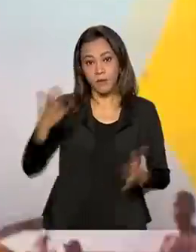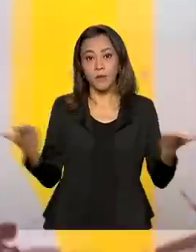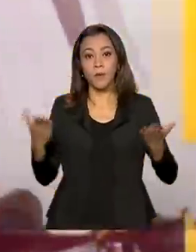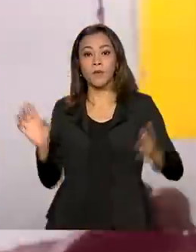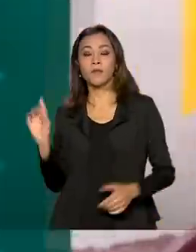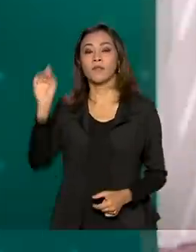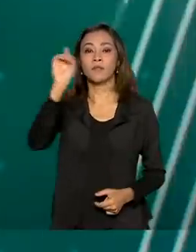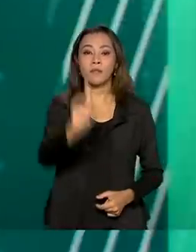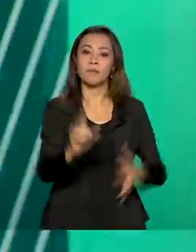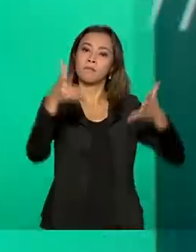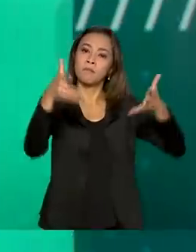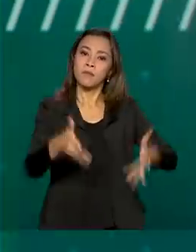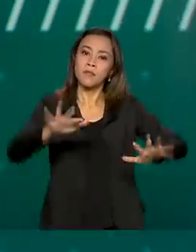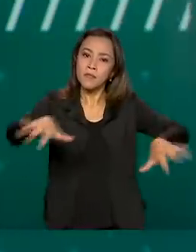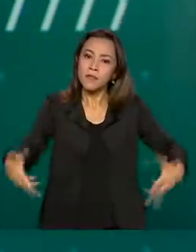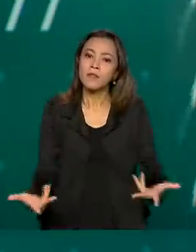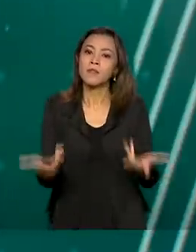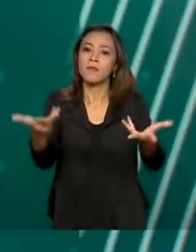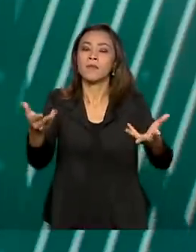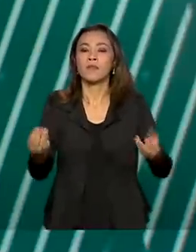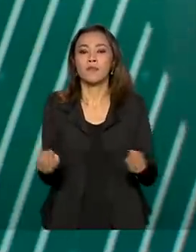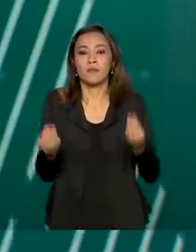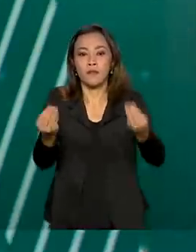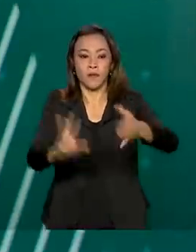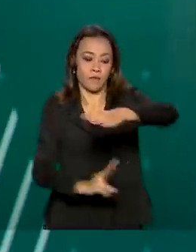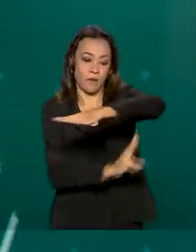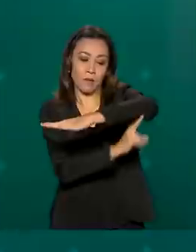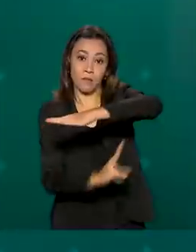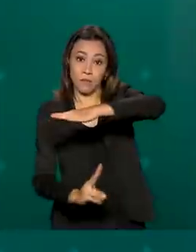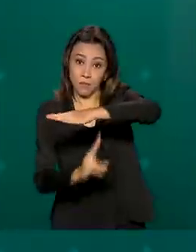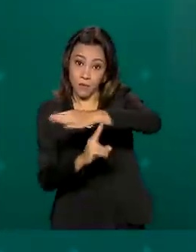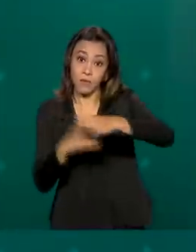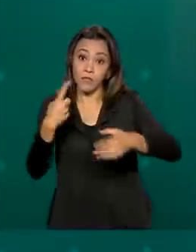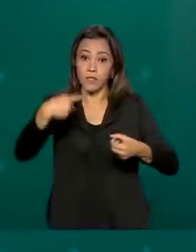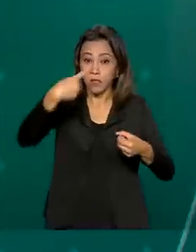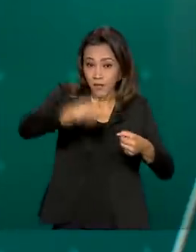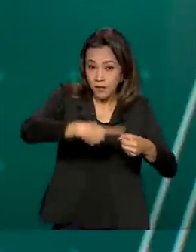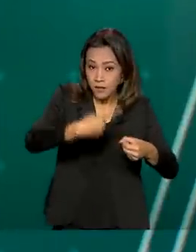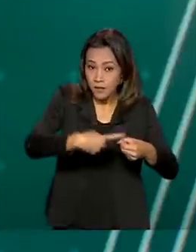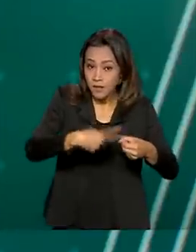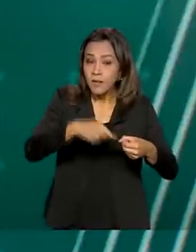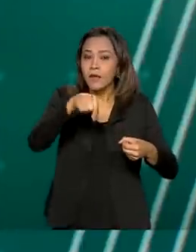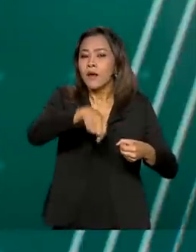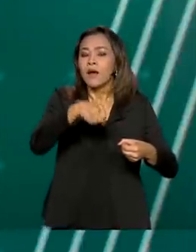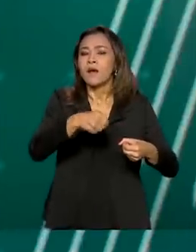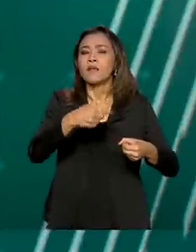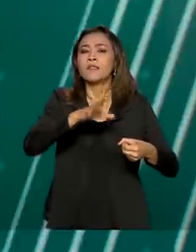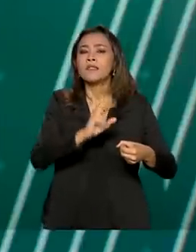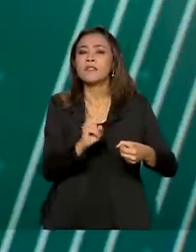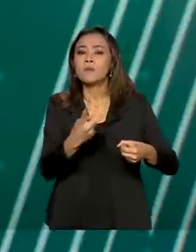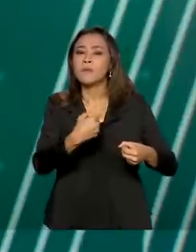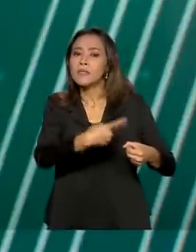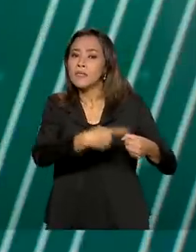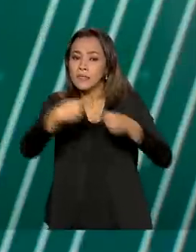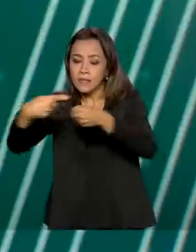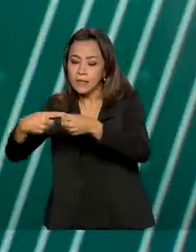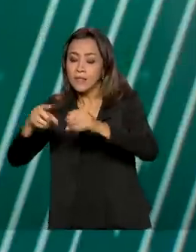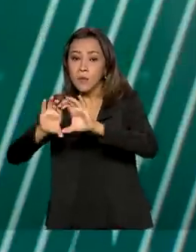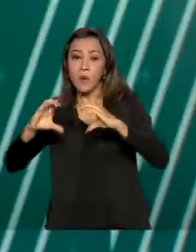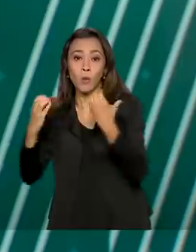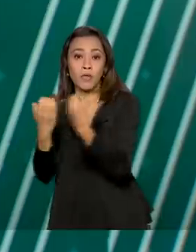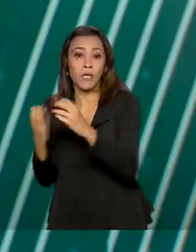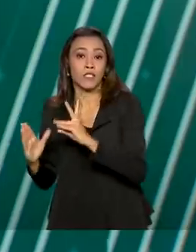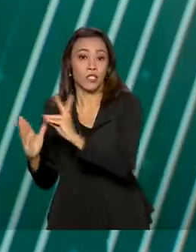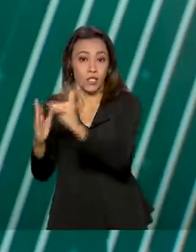hoje da cerimônia de entrega da ponte Rodrigo e Sibeli entre o município de São Gabriel da Cachoeira e a comunidade indígena